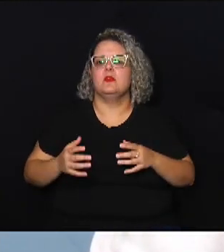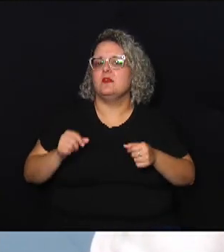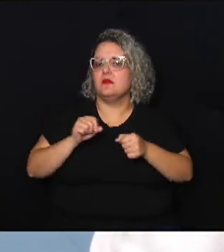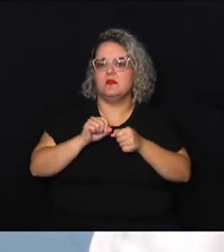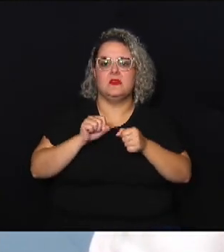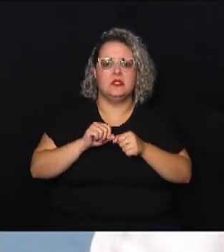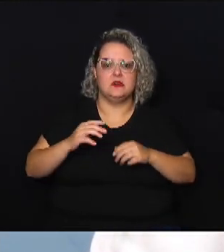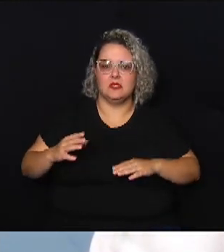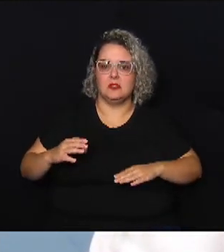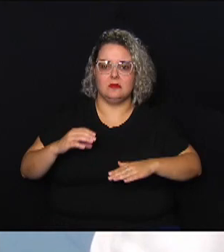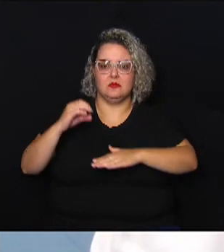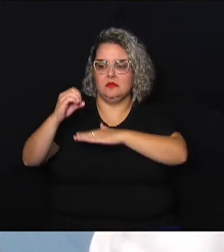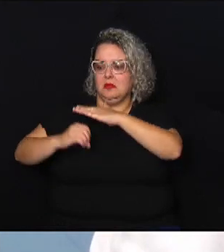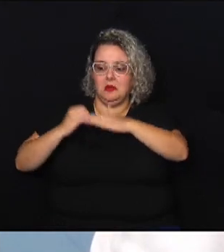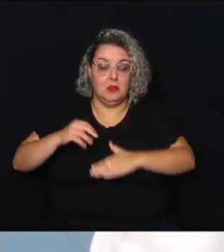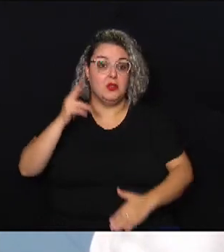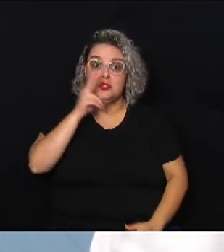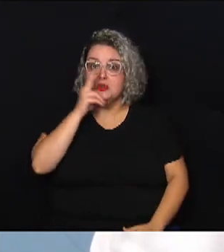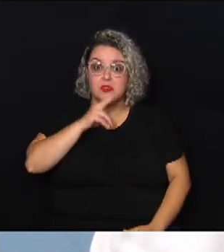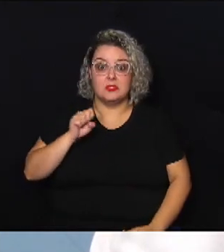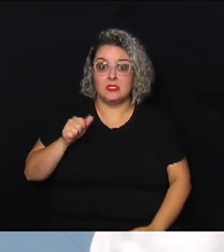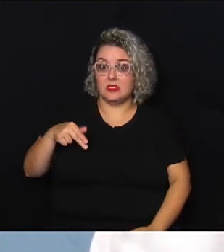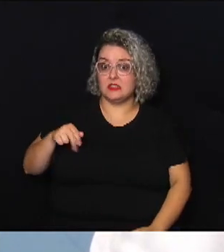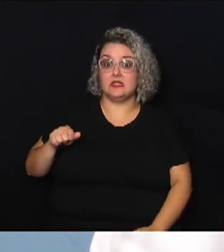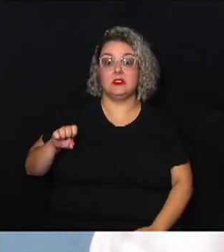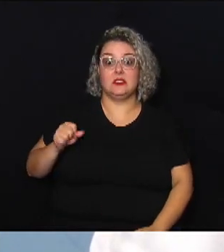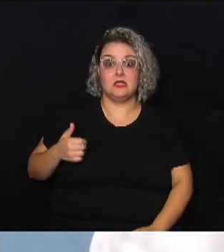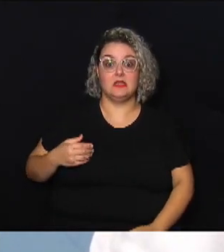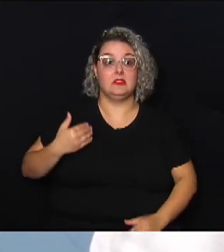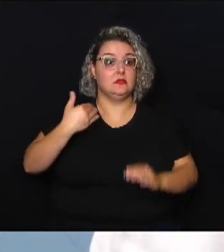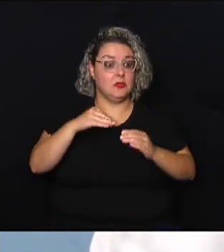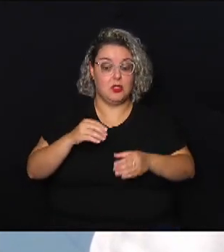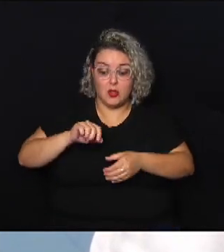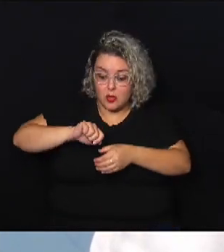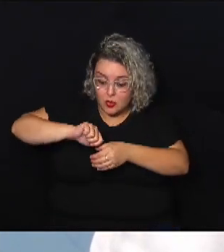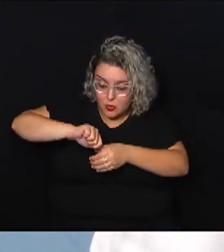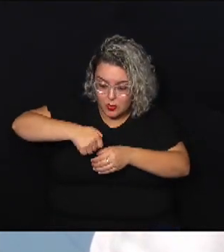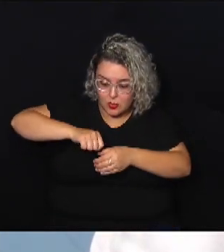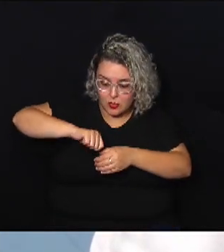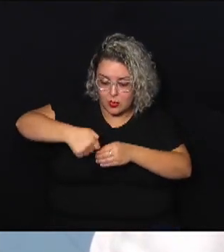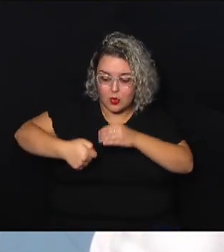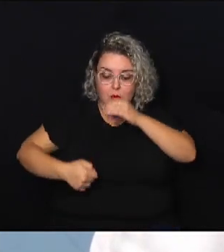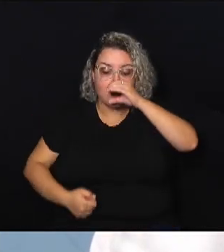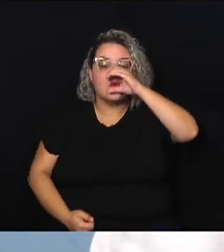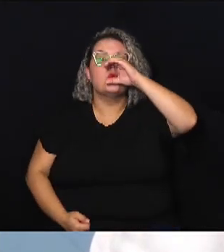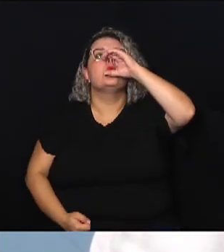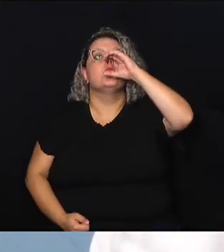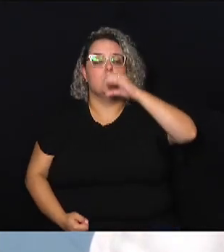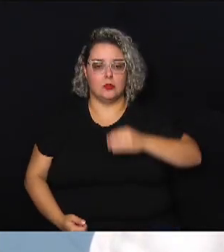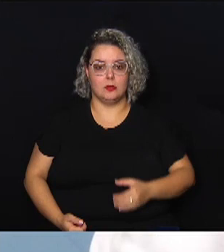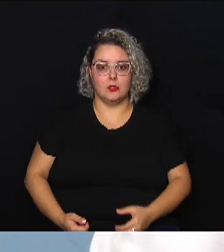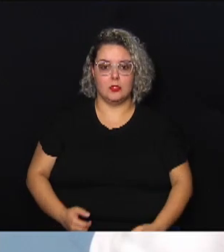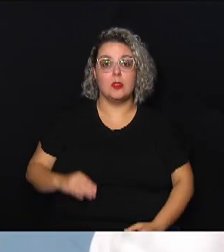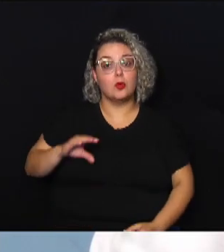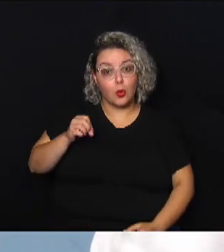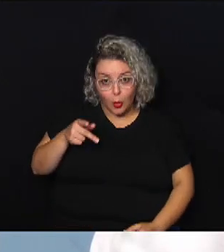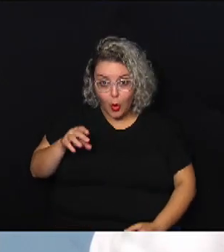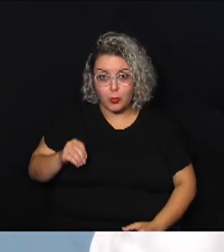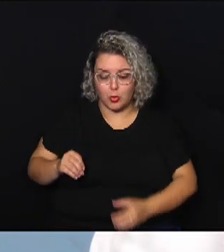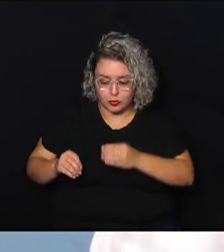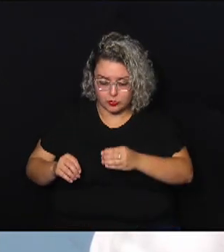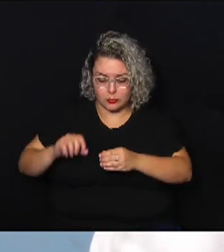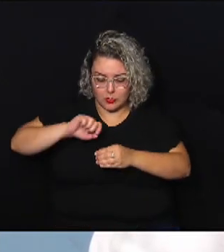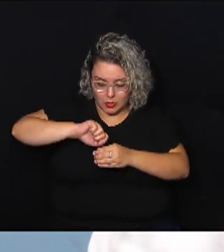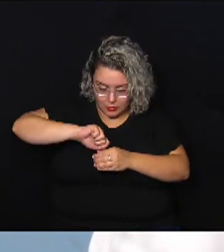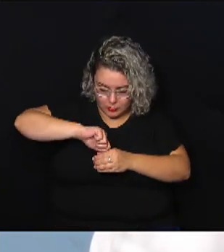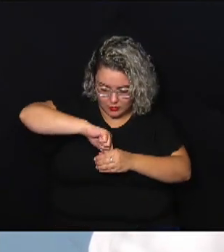turno de urgência na Sanasa e enviaram em copos para as pessoas poderem ser servidas eu acho que